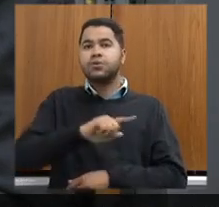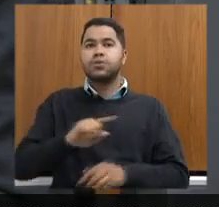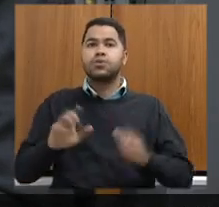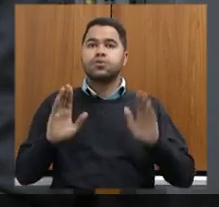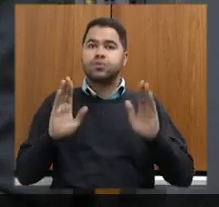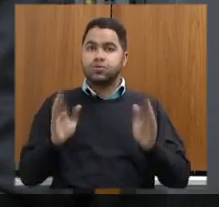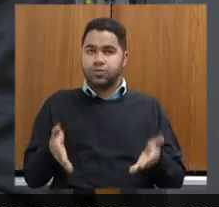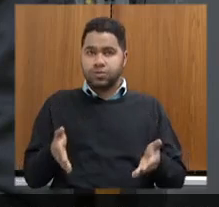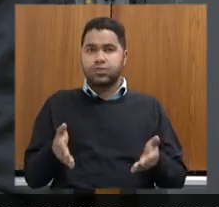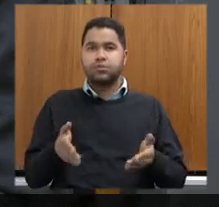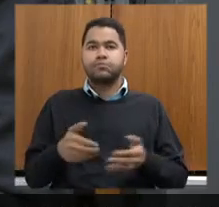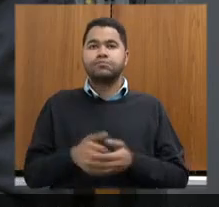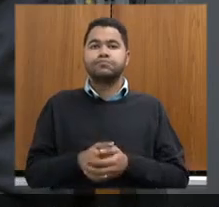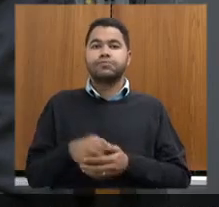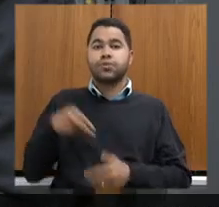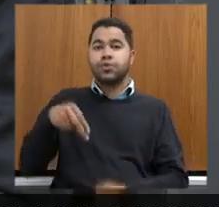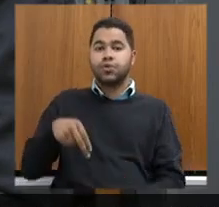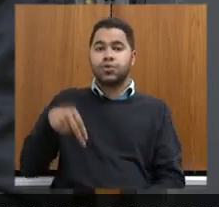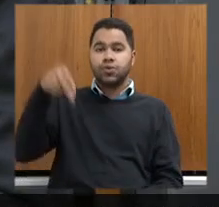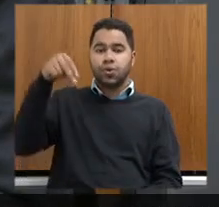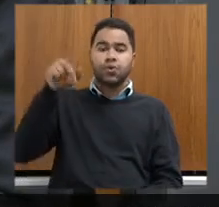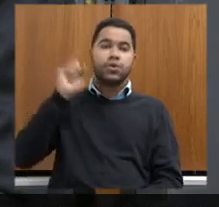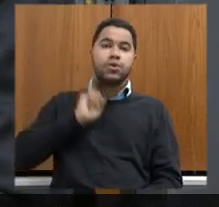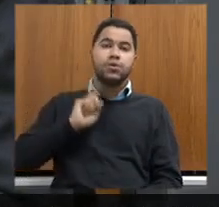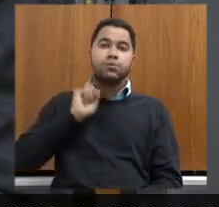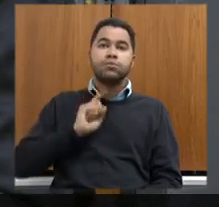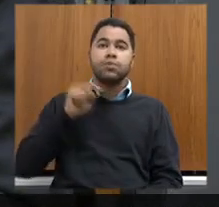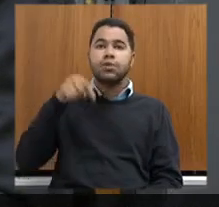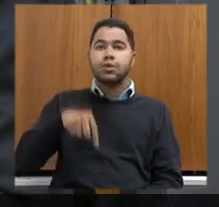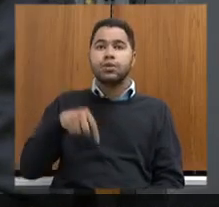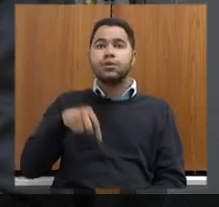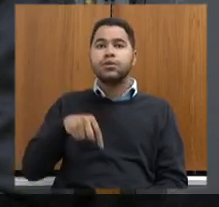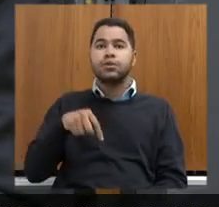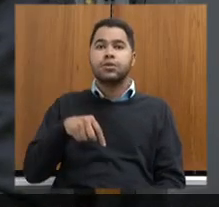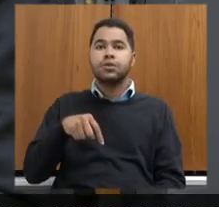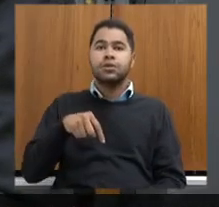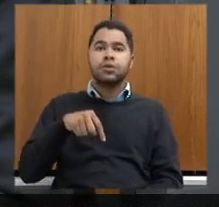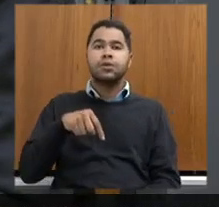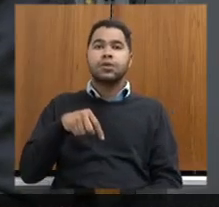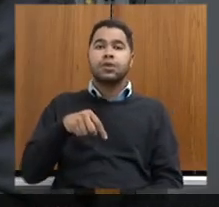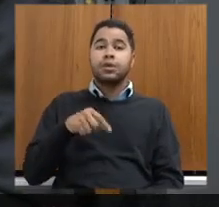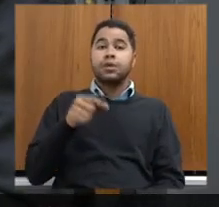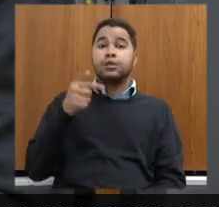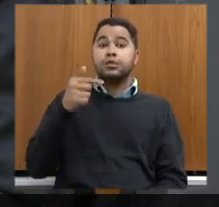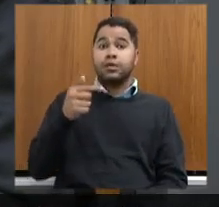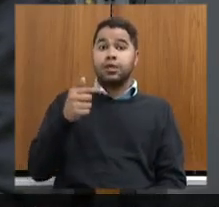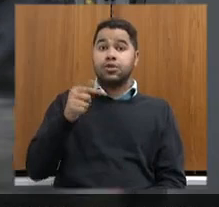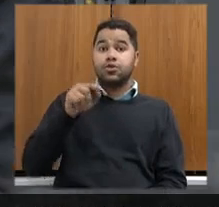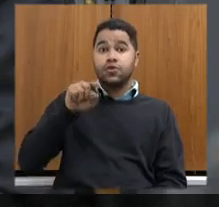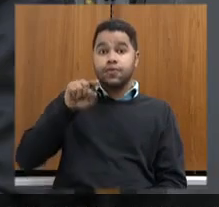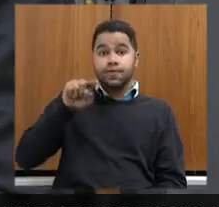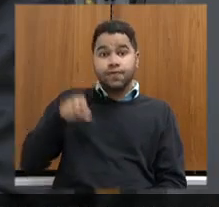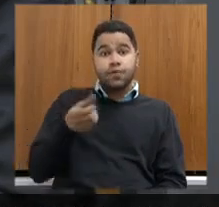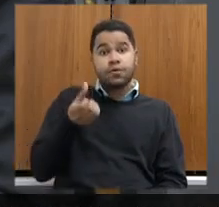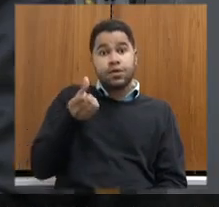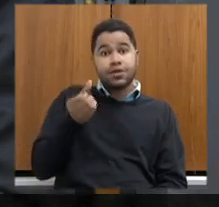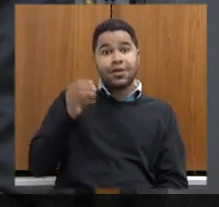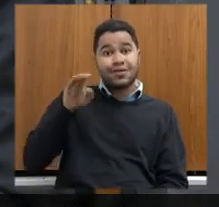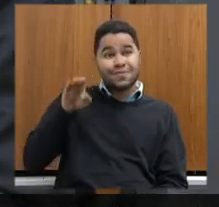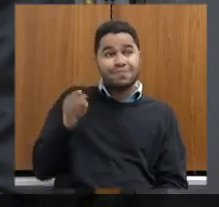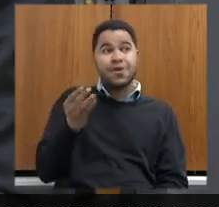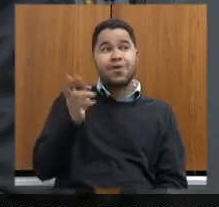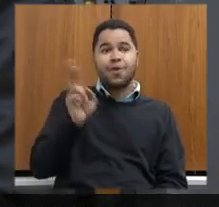lá no Norte de Minas, com investimento, nesse ano, de 7,6 bilhões de reais. Os